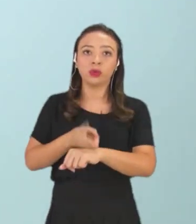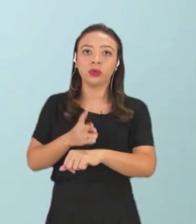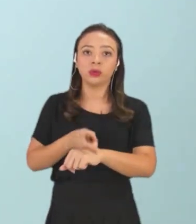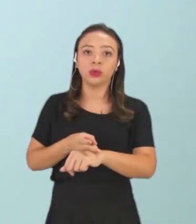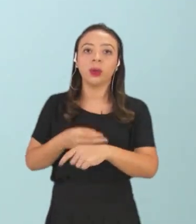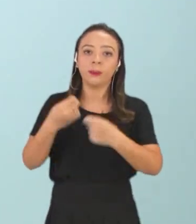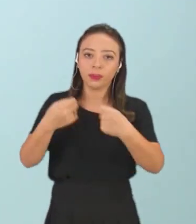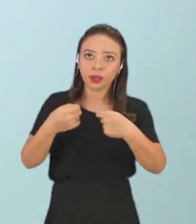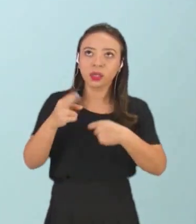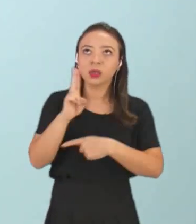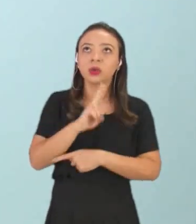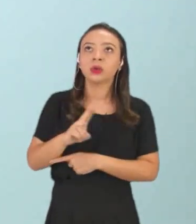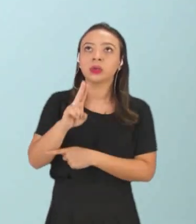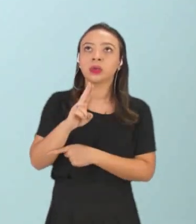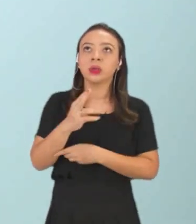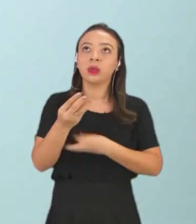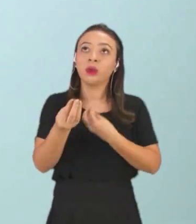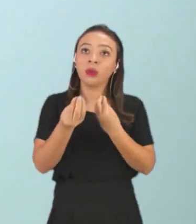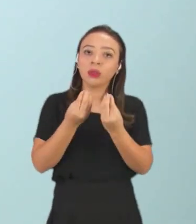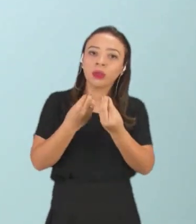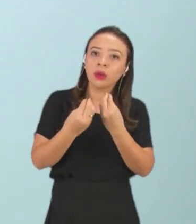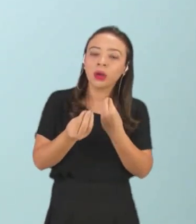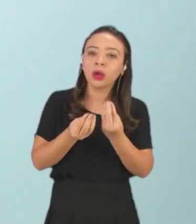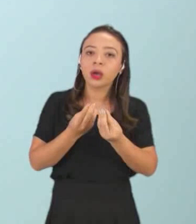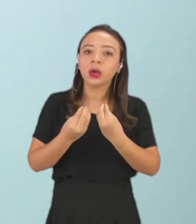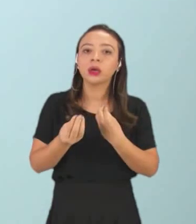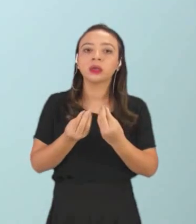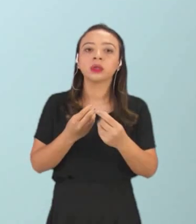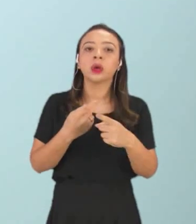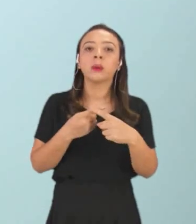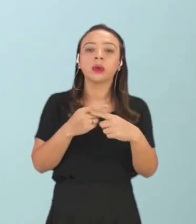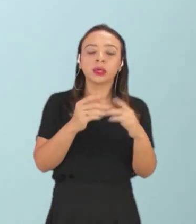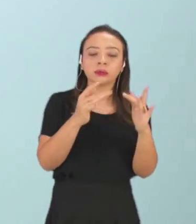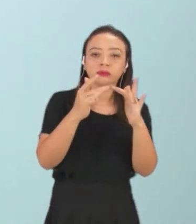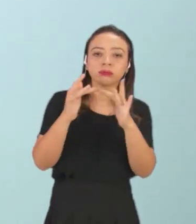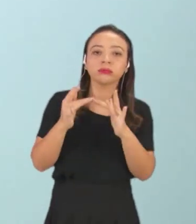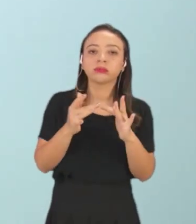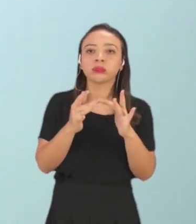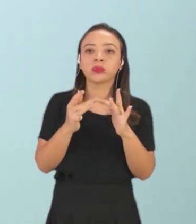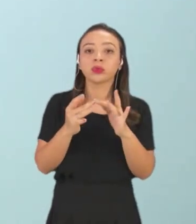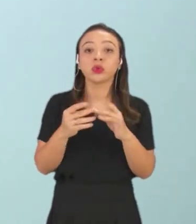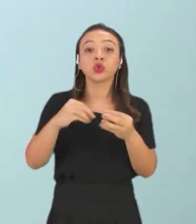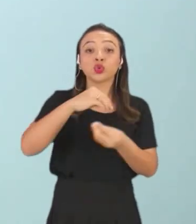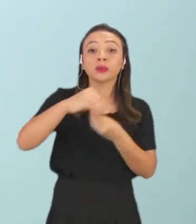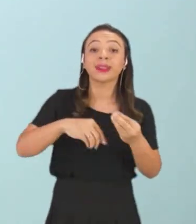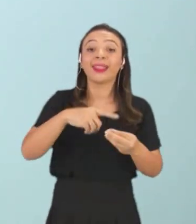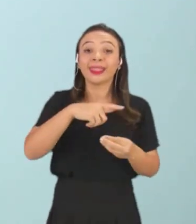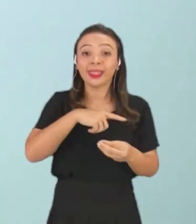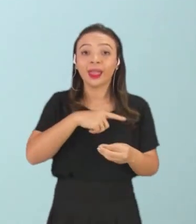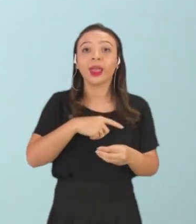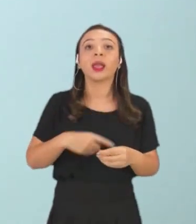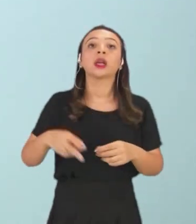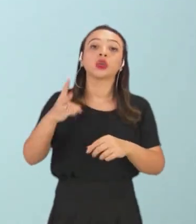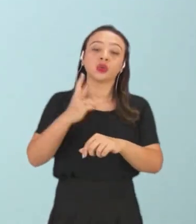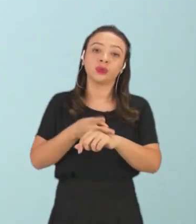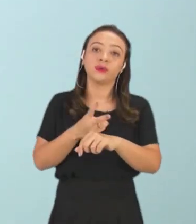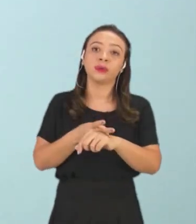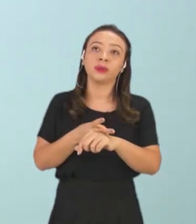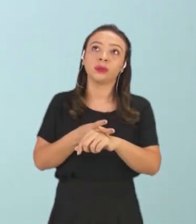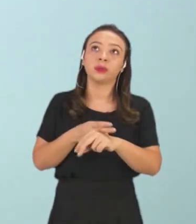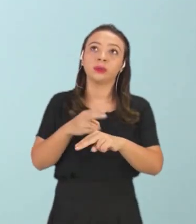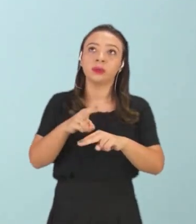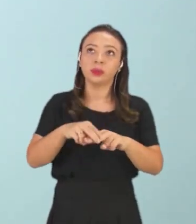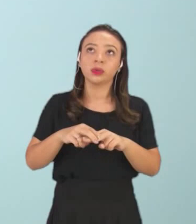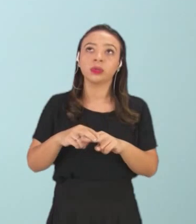utilizar recipientes de plástico porque elas reagem com as substâncias formadas no vidro, ok? Então, é outro ponto muito